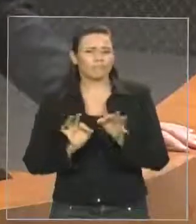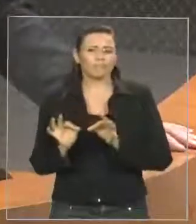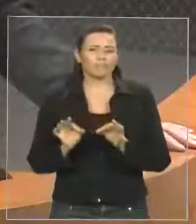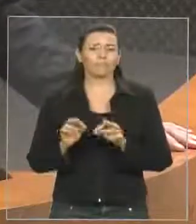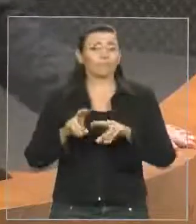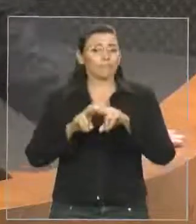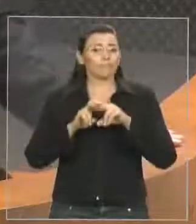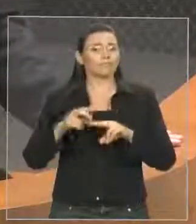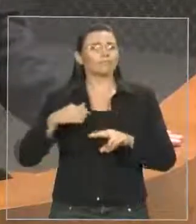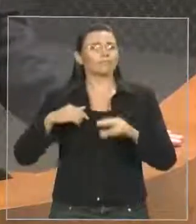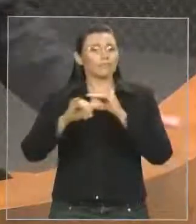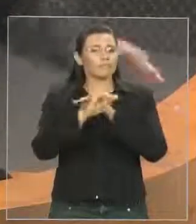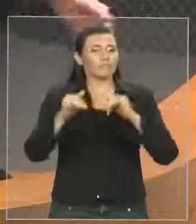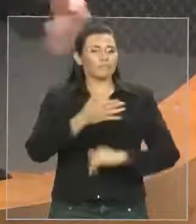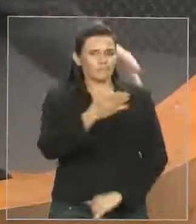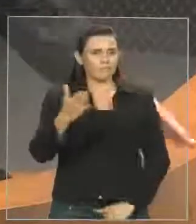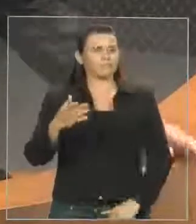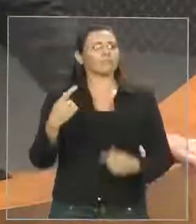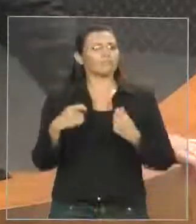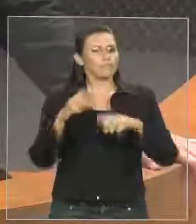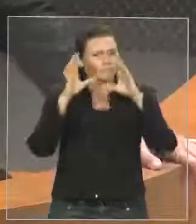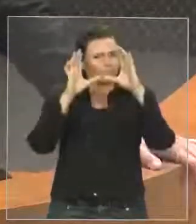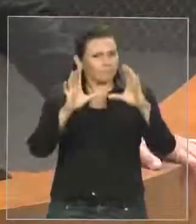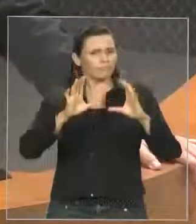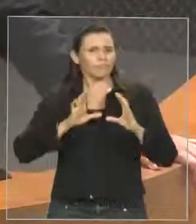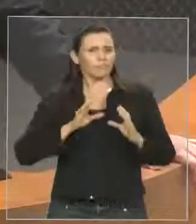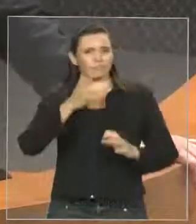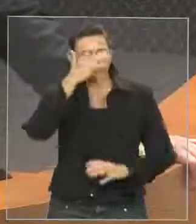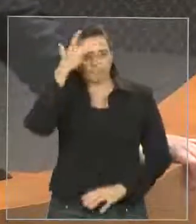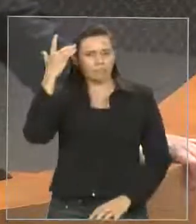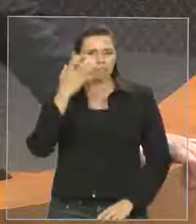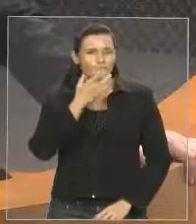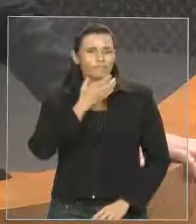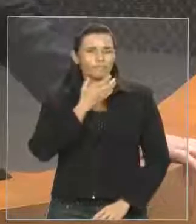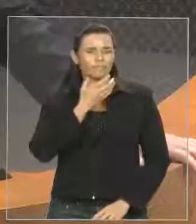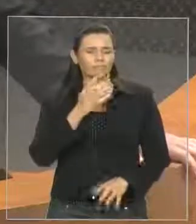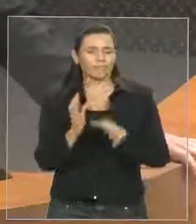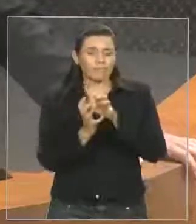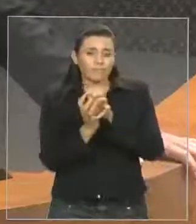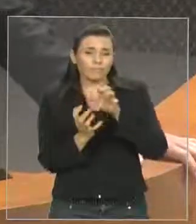Mais tarde, 1.300 anos também antes de Cristo,